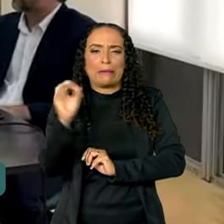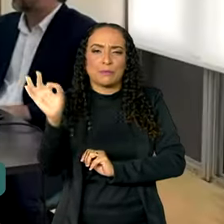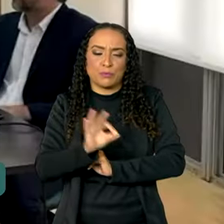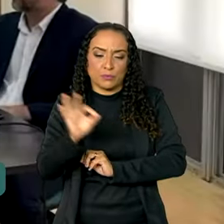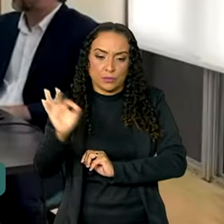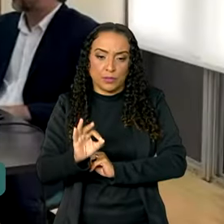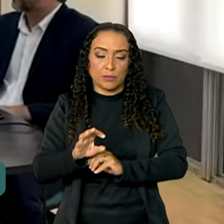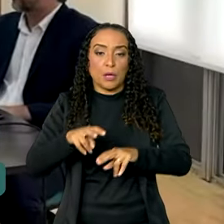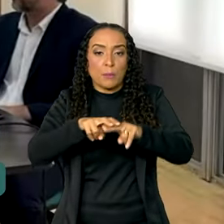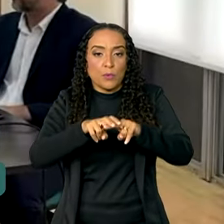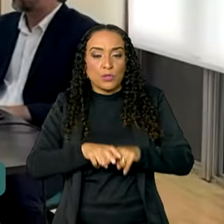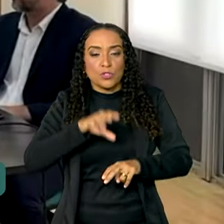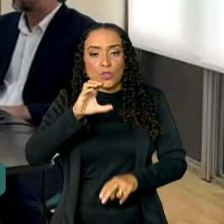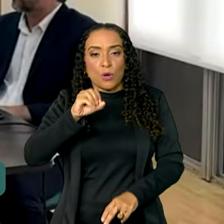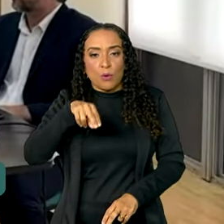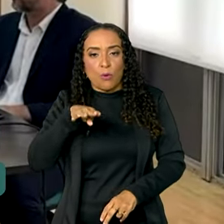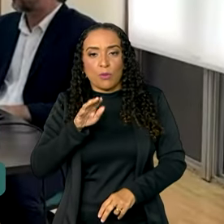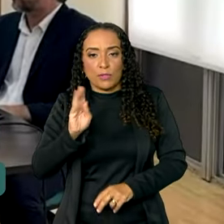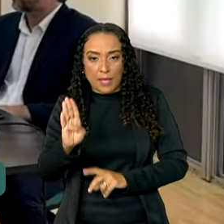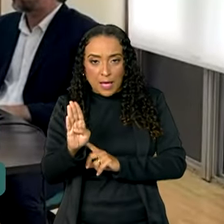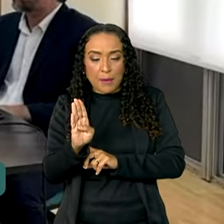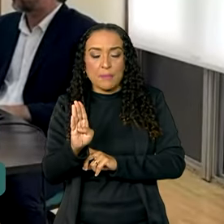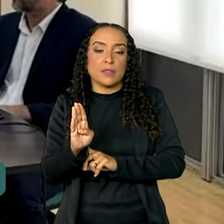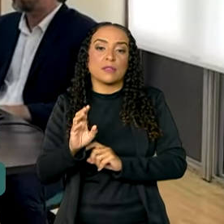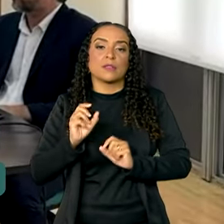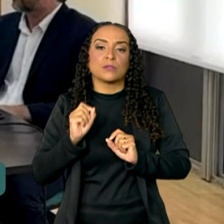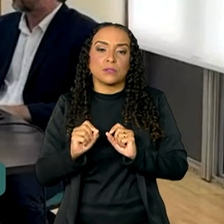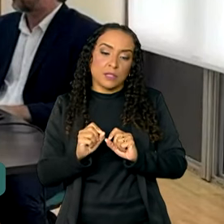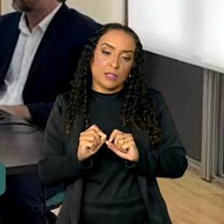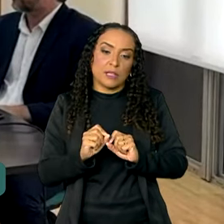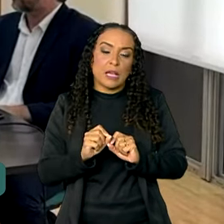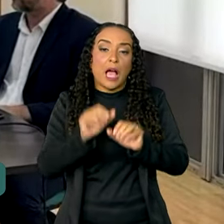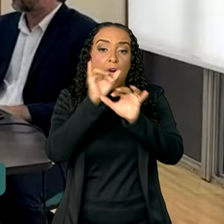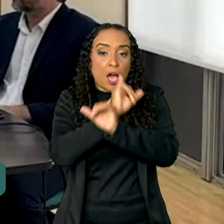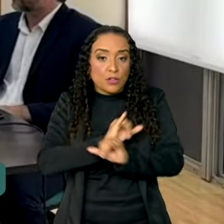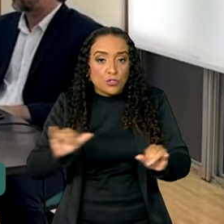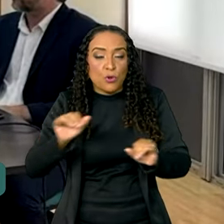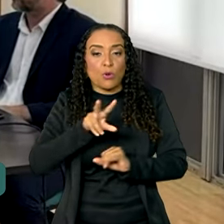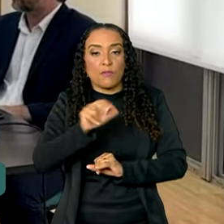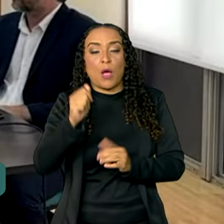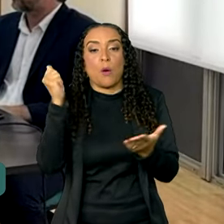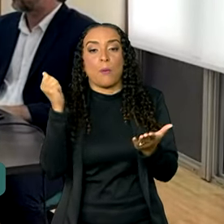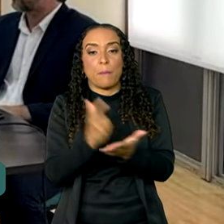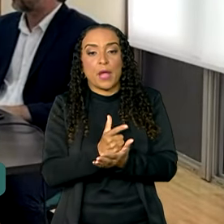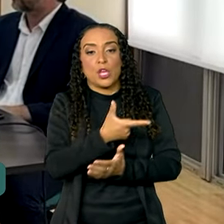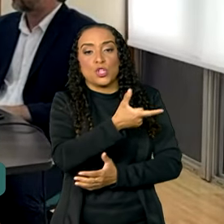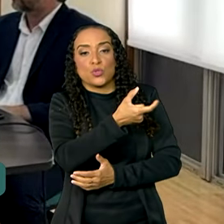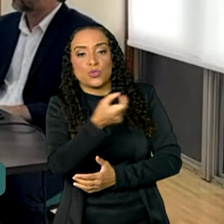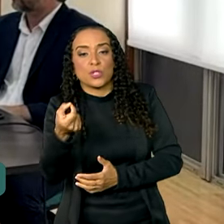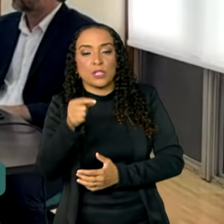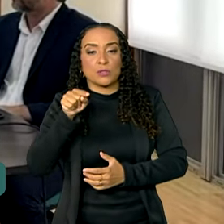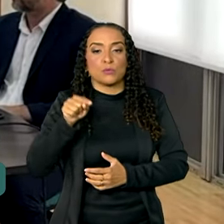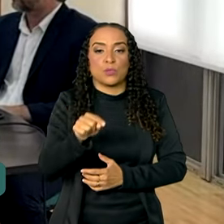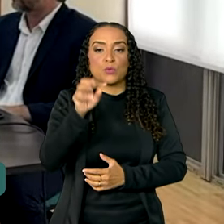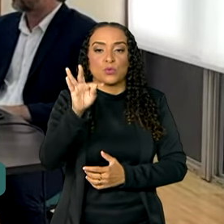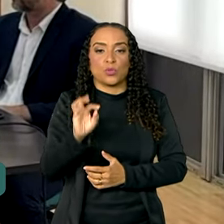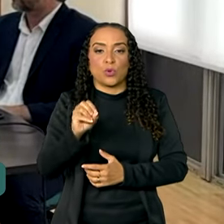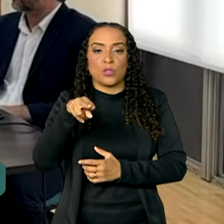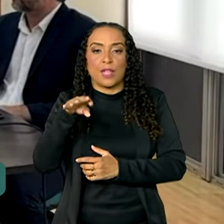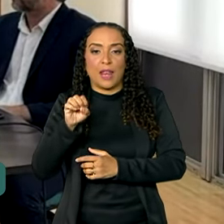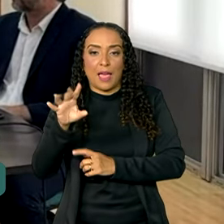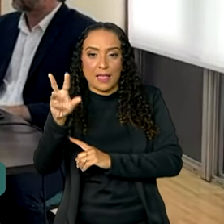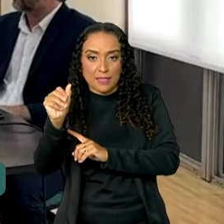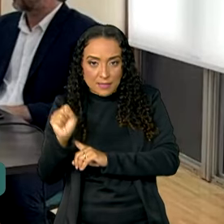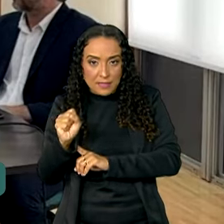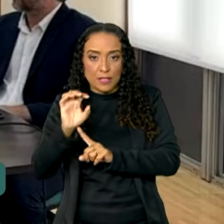Por isso, a Conab, a Companhia Nacional de Abastecimento, anunciou que vai comprar 200 mil toneladas de